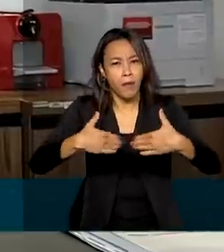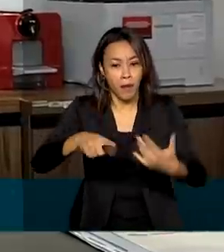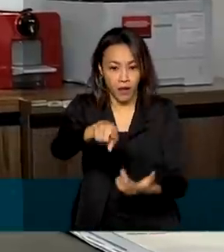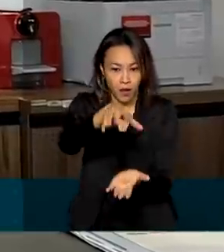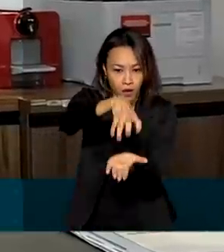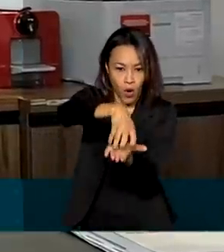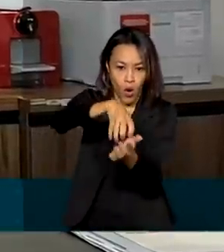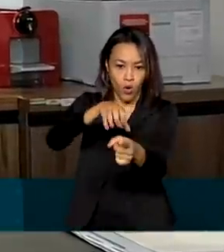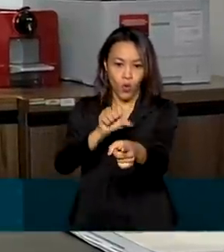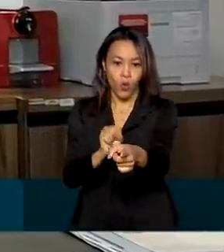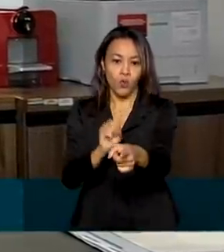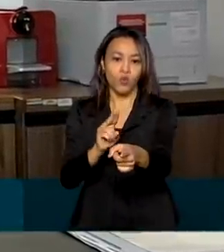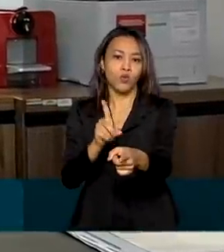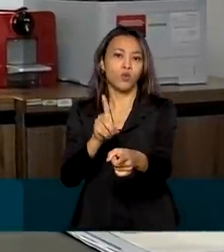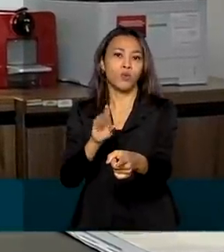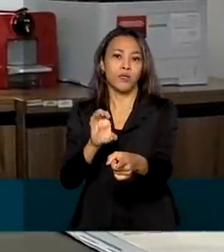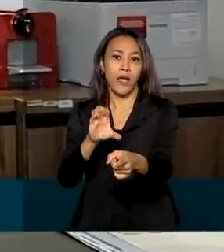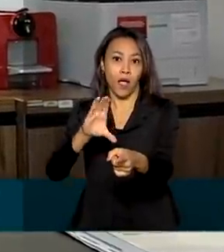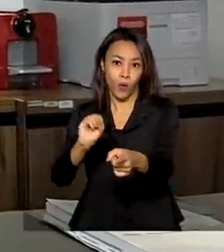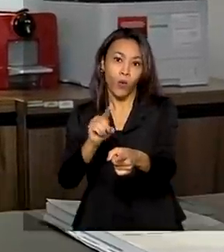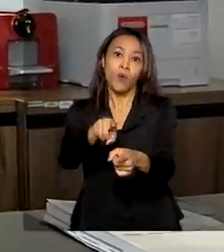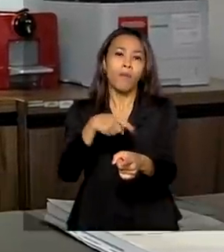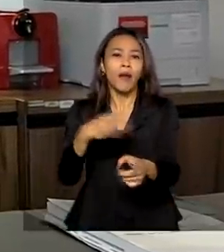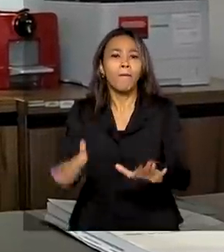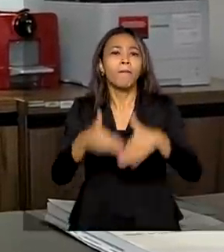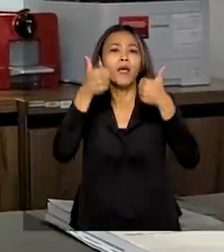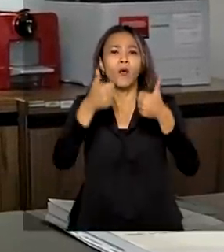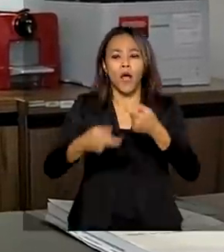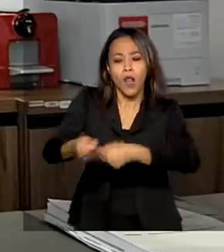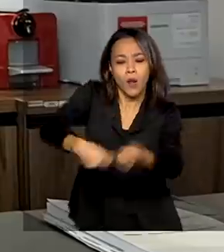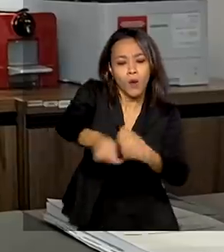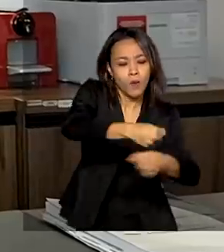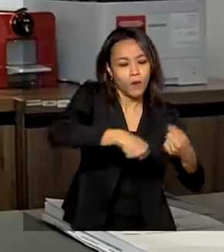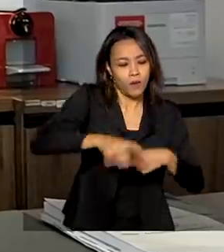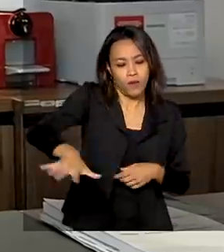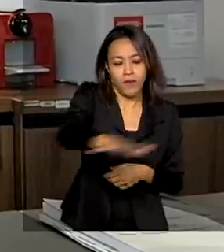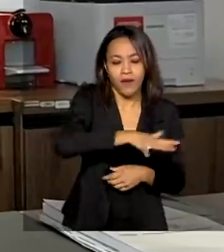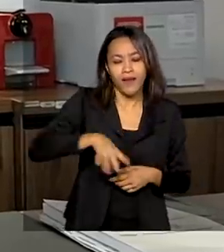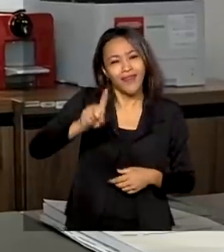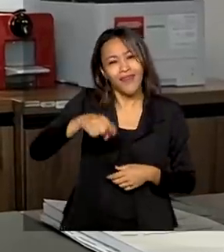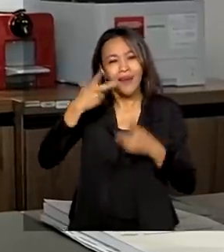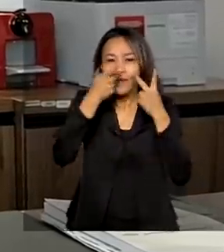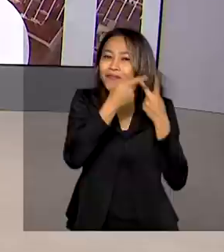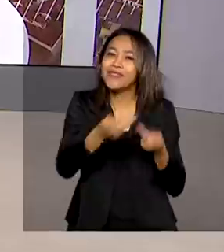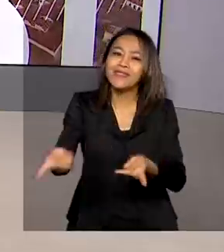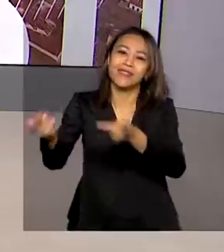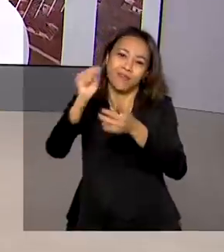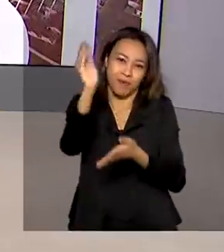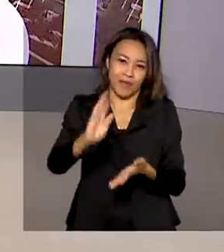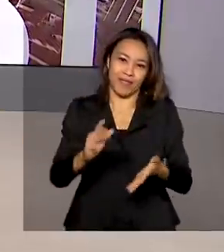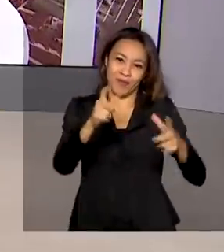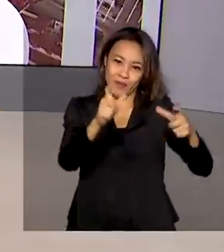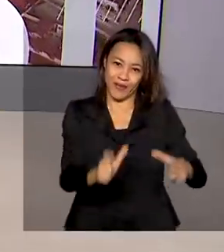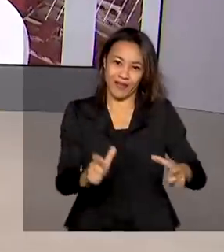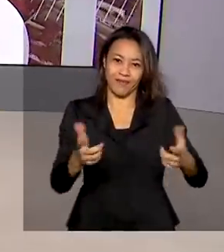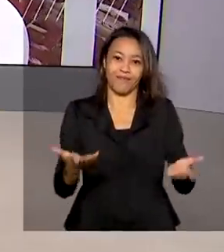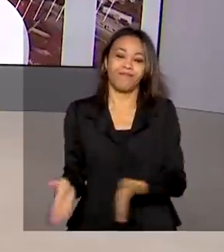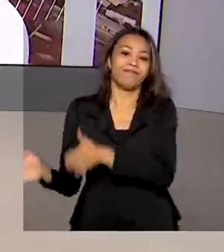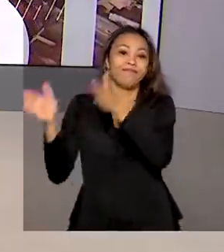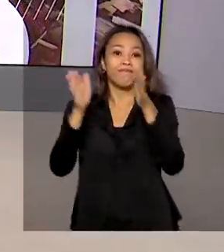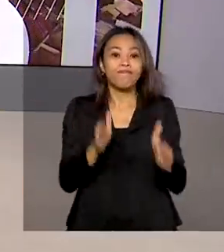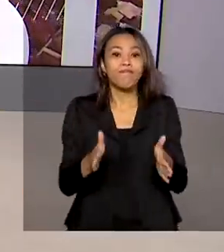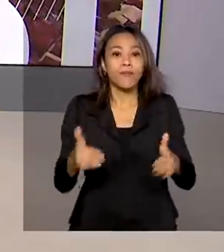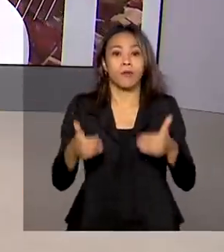que possam melhorar a produção e negócios nessa região, que é um cartão de visitas do Brasil. O Ministério da